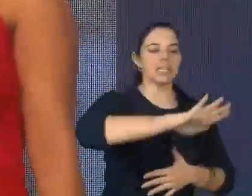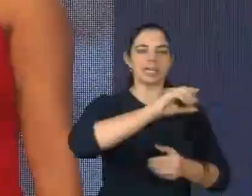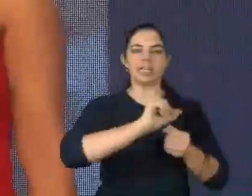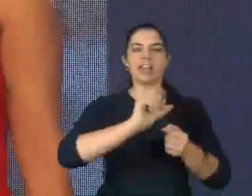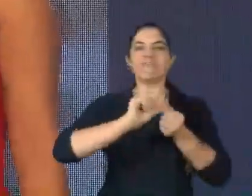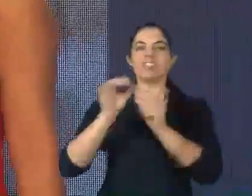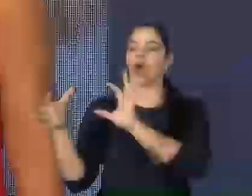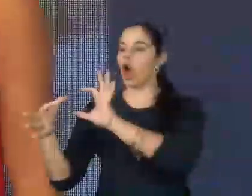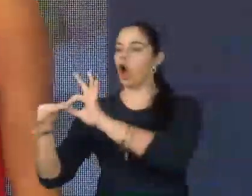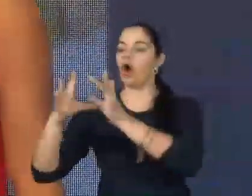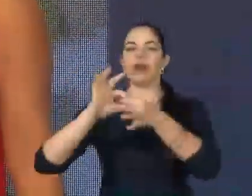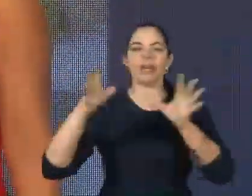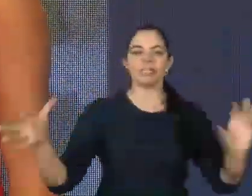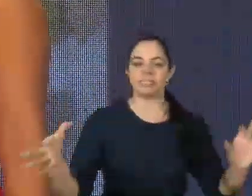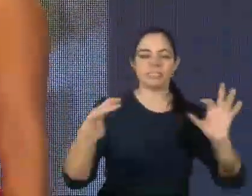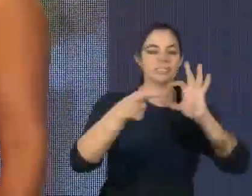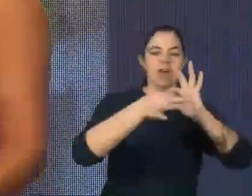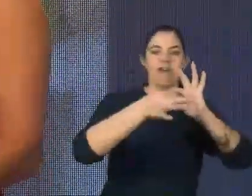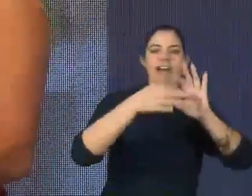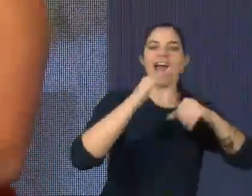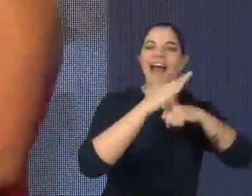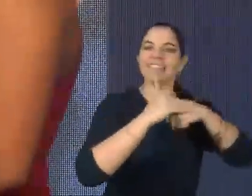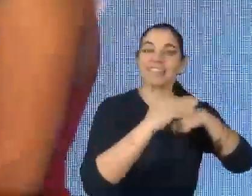conexão da afetividade.